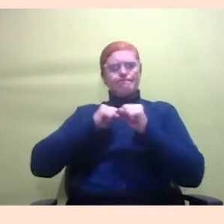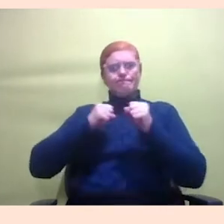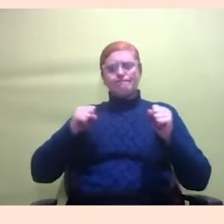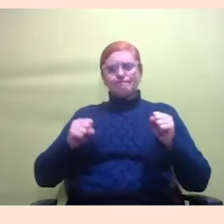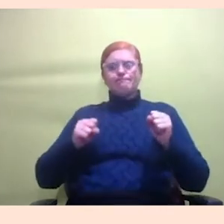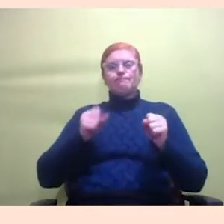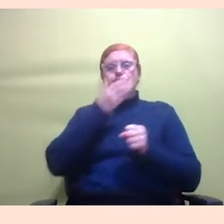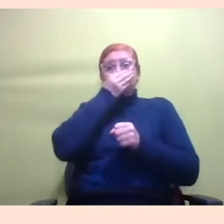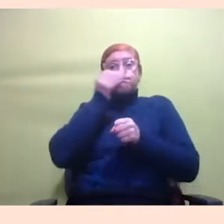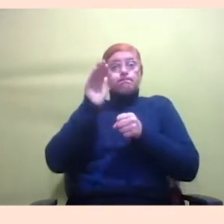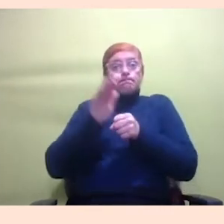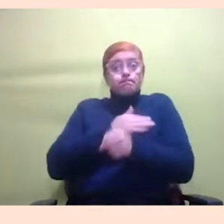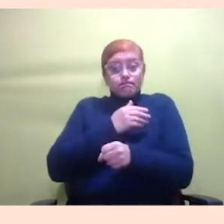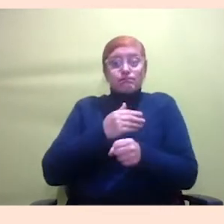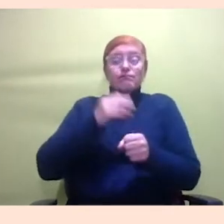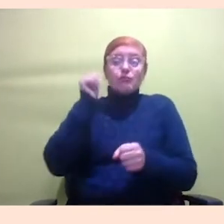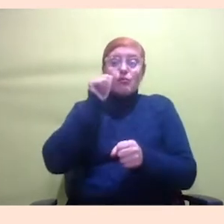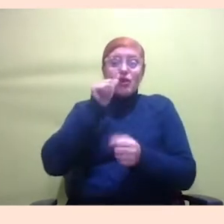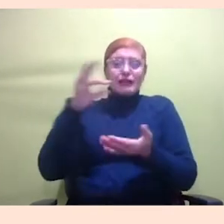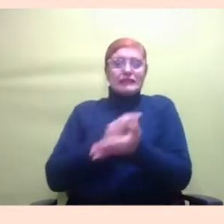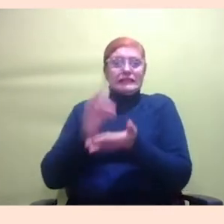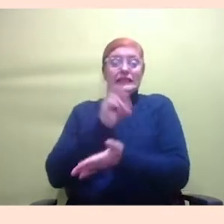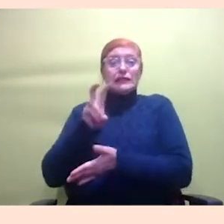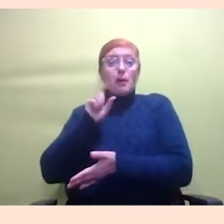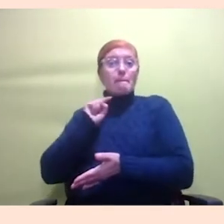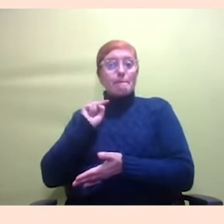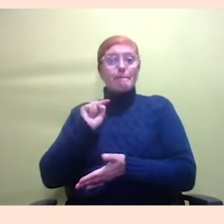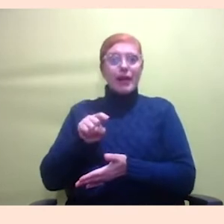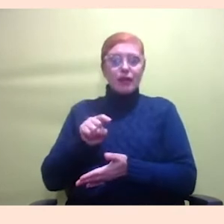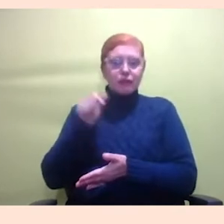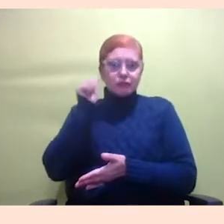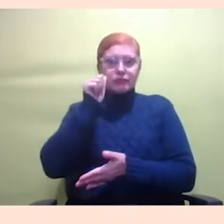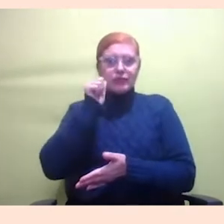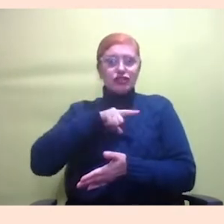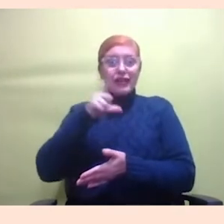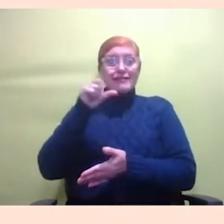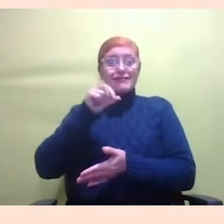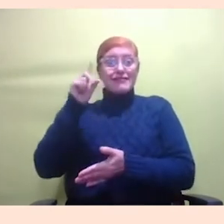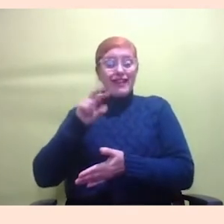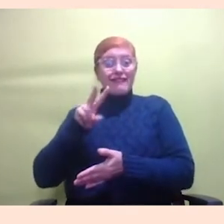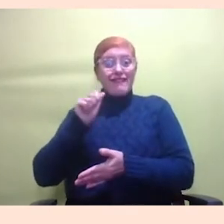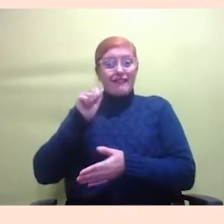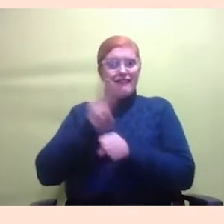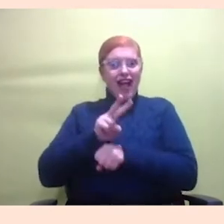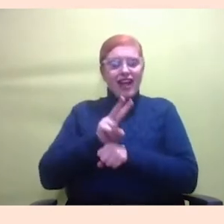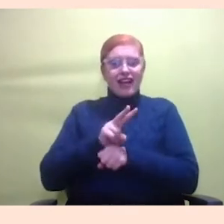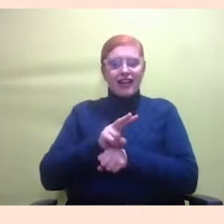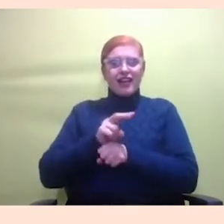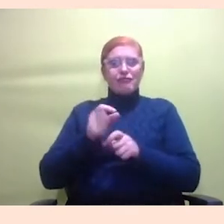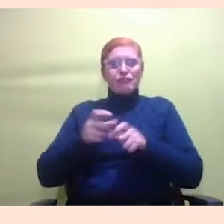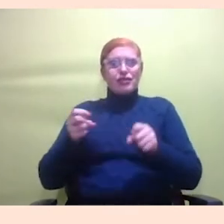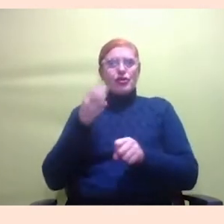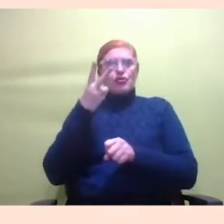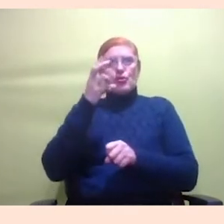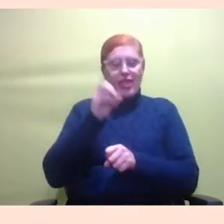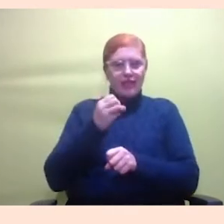inscritas. E a gente dizia assim, gente, era pra ter, sei lá, 100 vagas. E aí, a vai aumentando pra 200, pra 300. No final das contas, foram 900